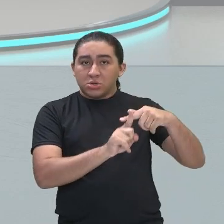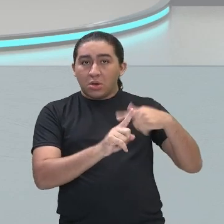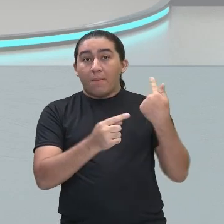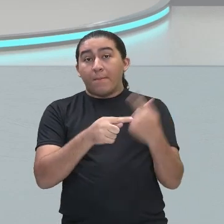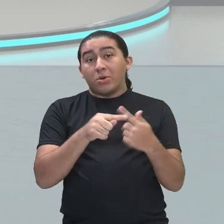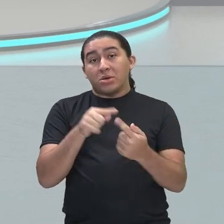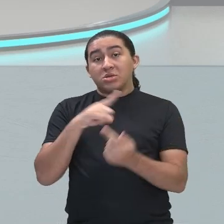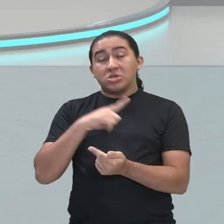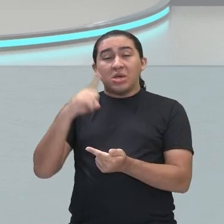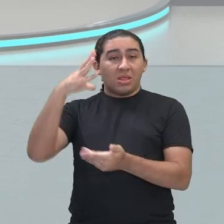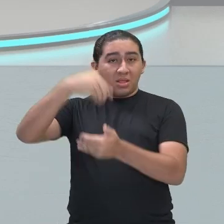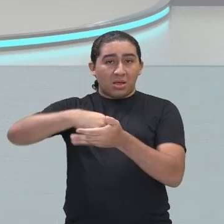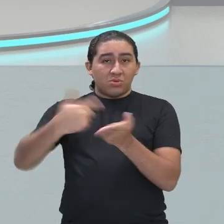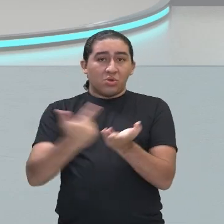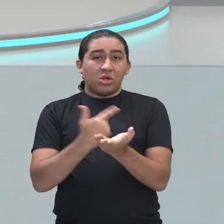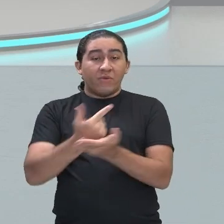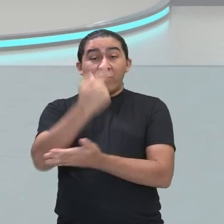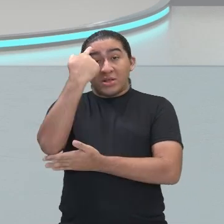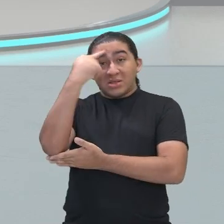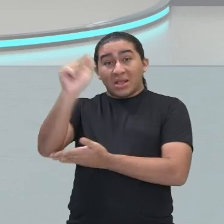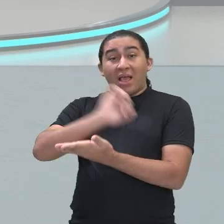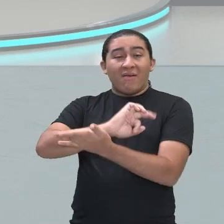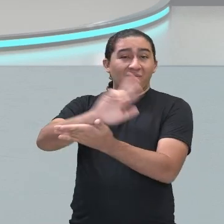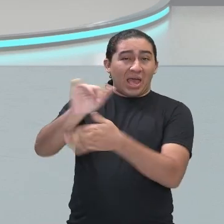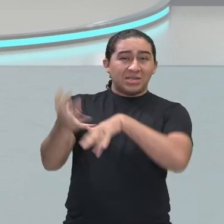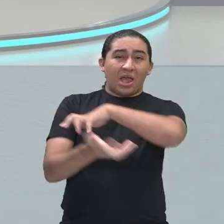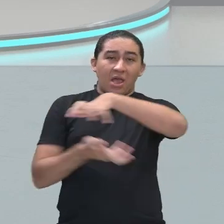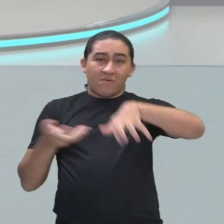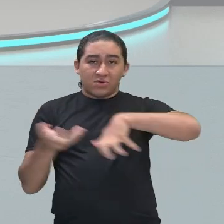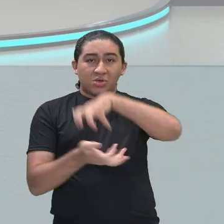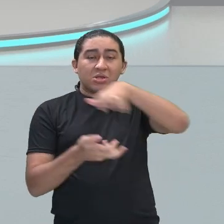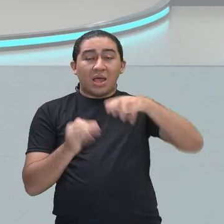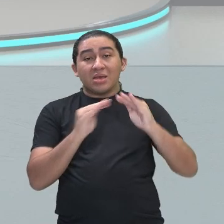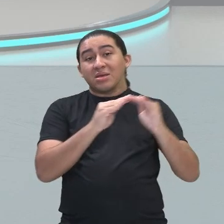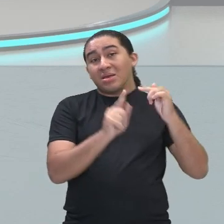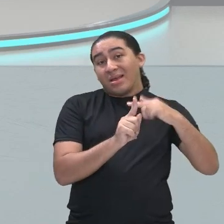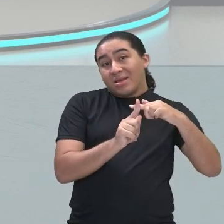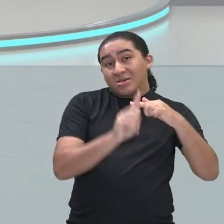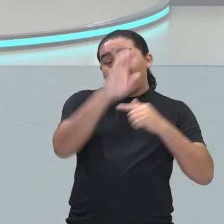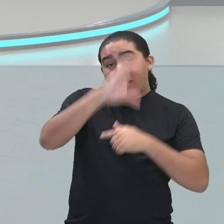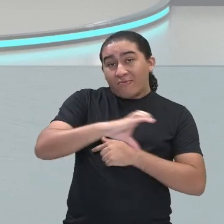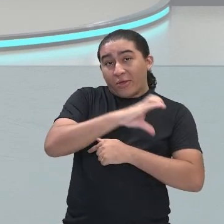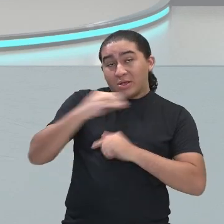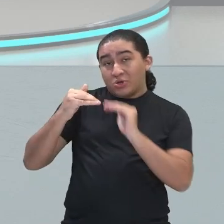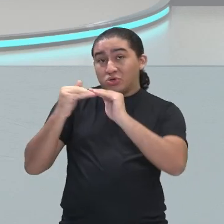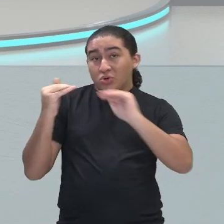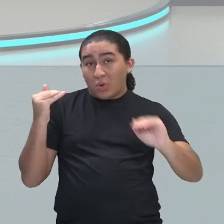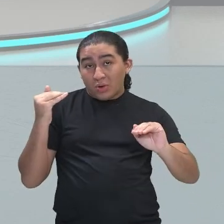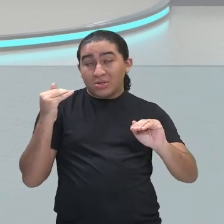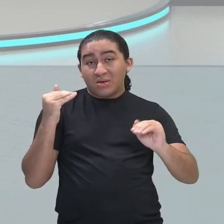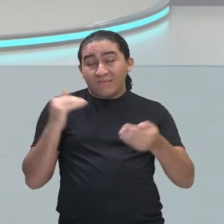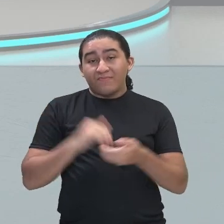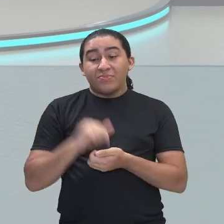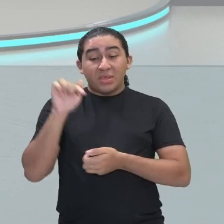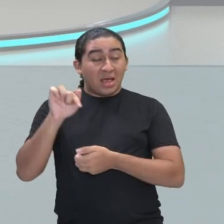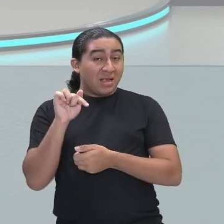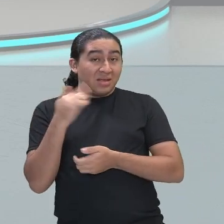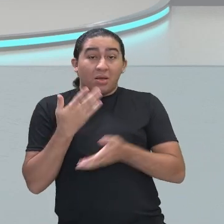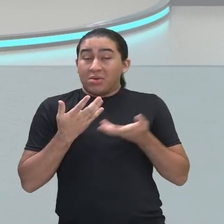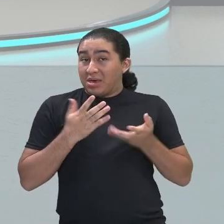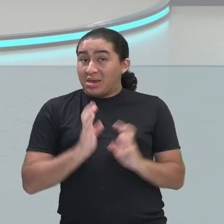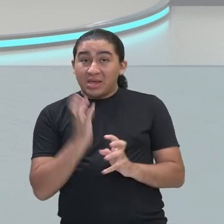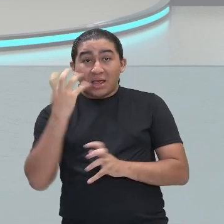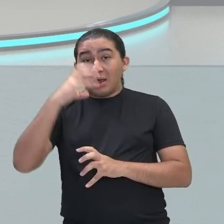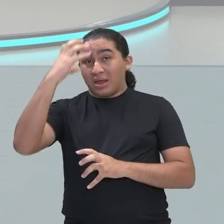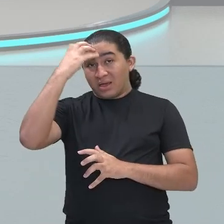das ideias que ele tinha, revolucionárias. Ele tinha as ideias de que ele era contra o absolutismo.